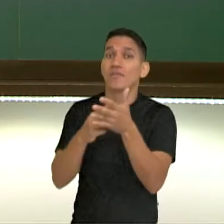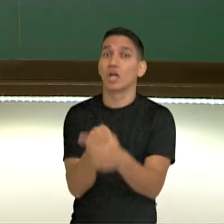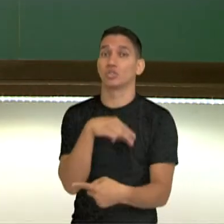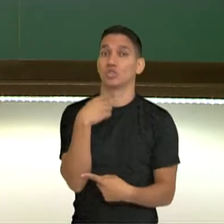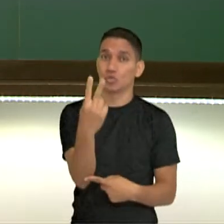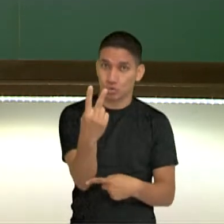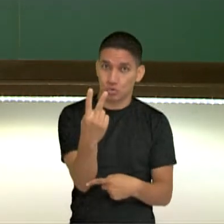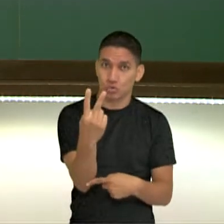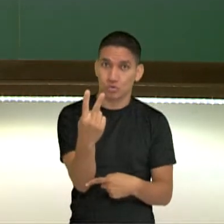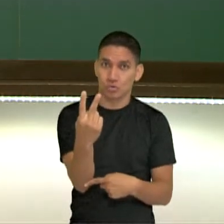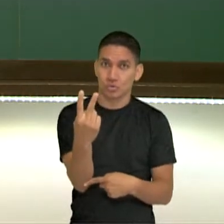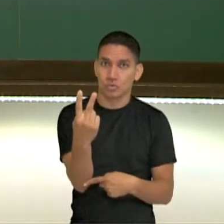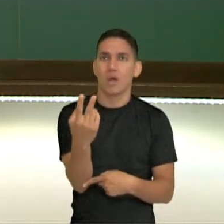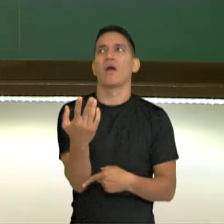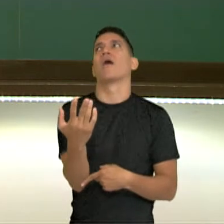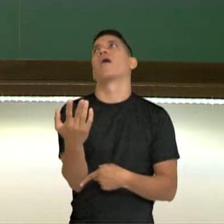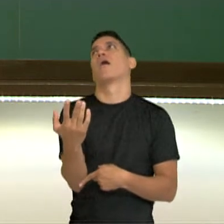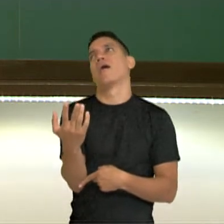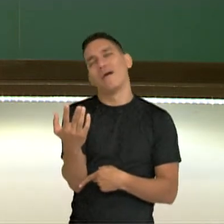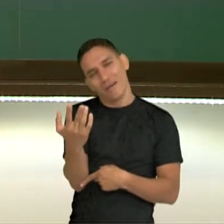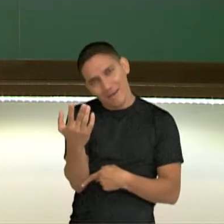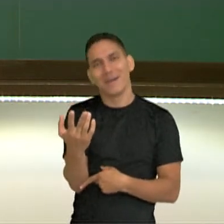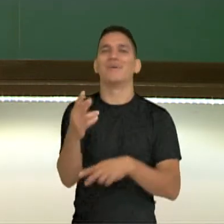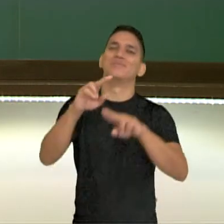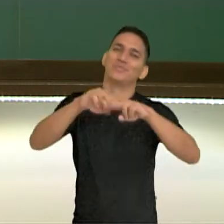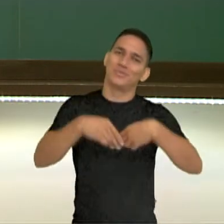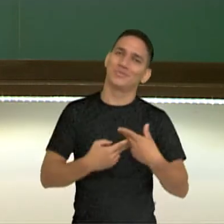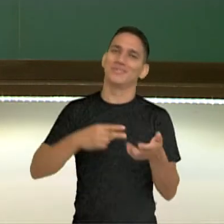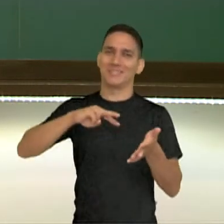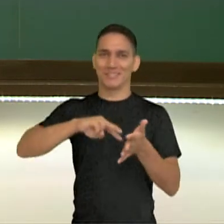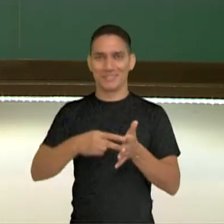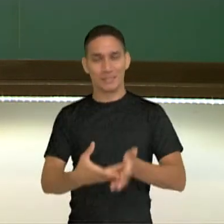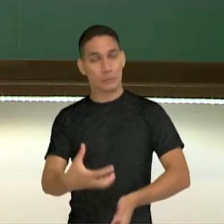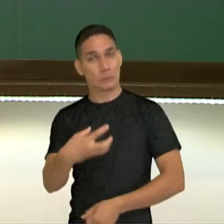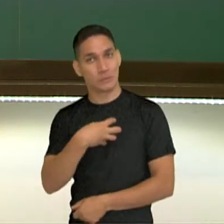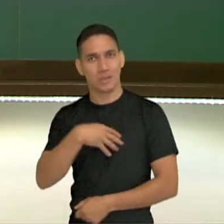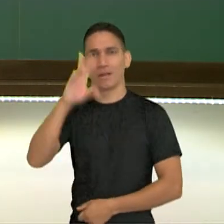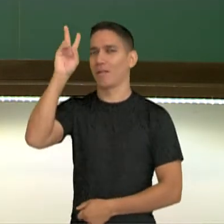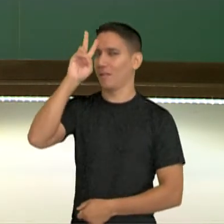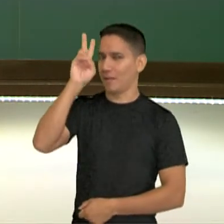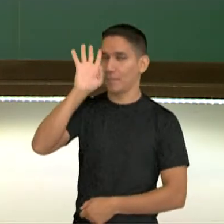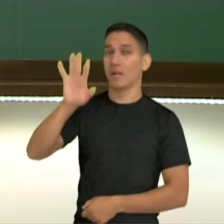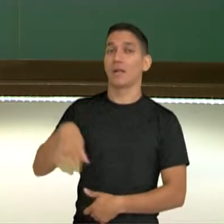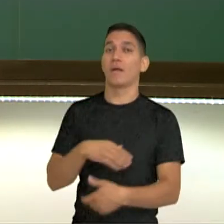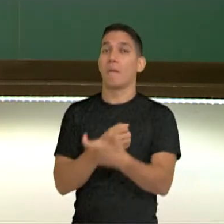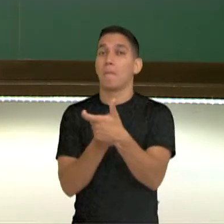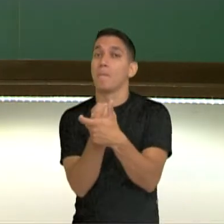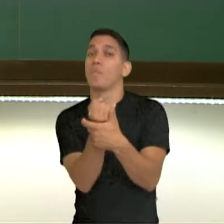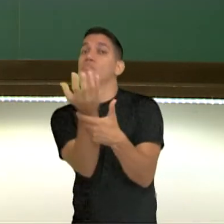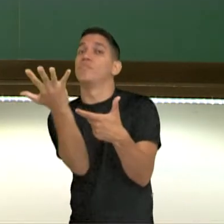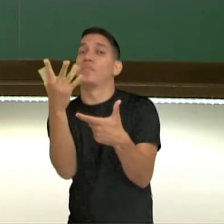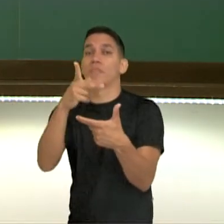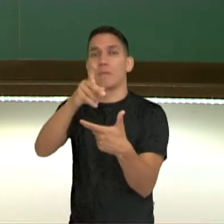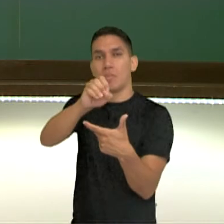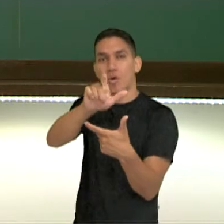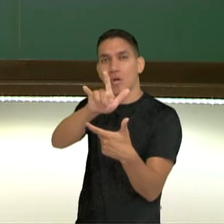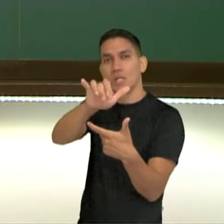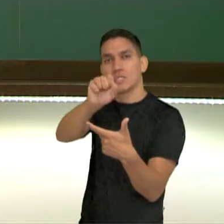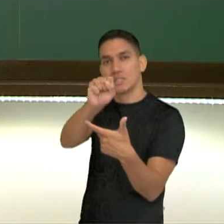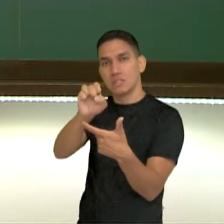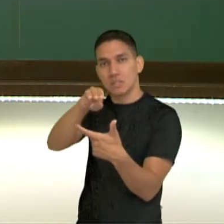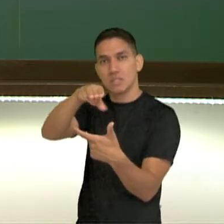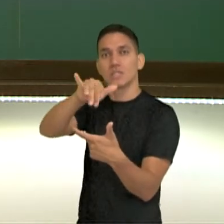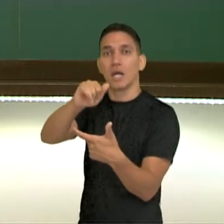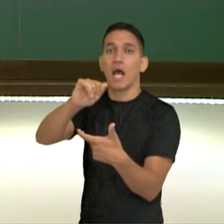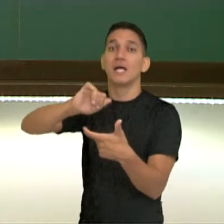sentido. Ah, lembrei. Na polissemia, são vários significados.